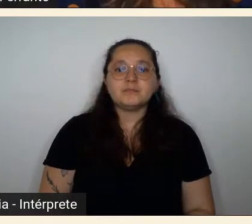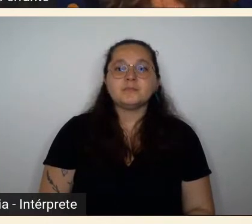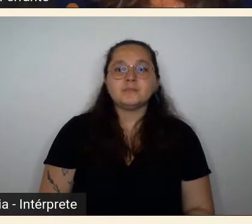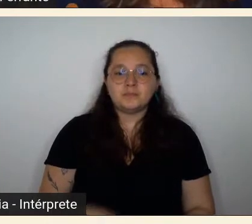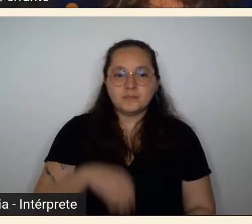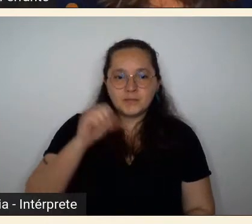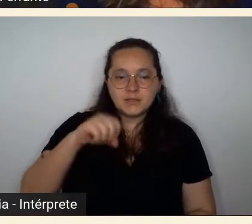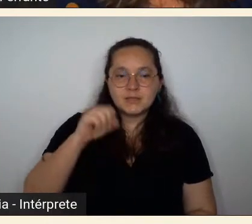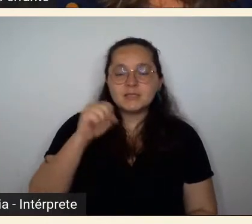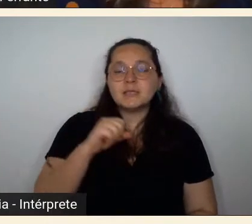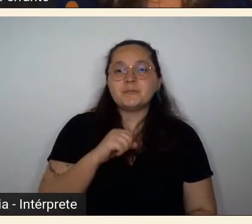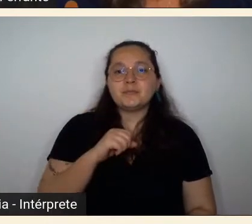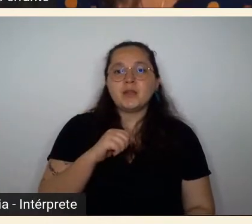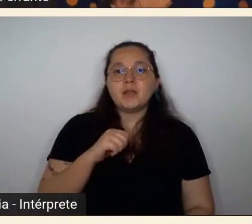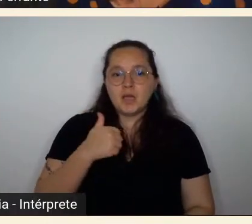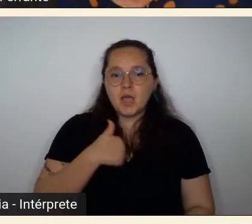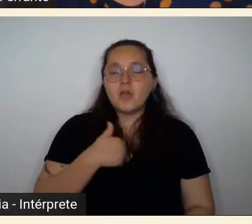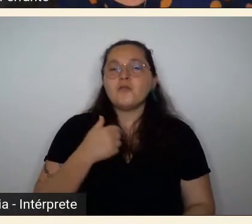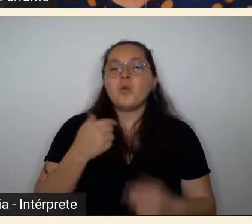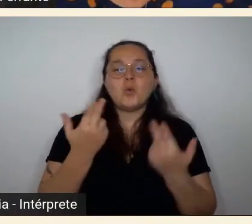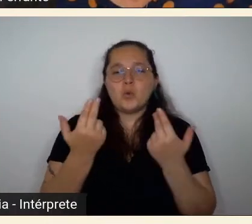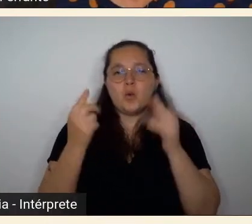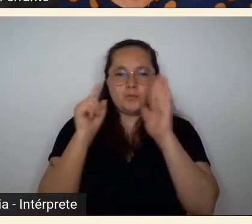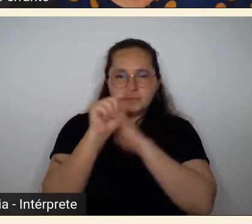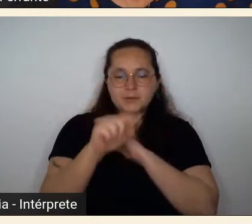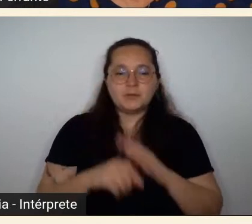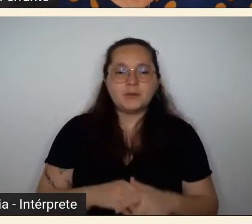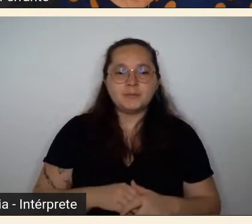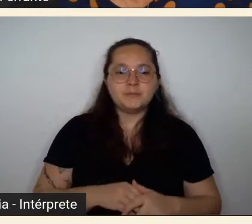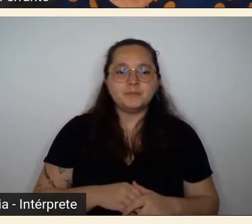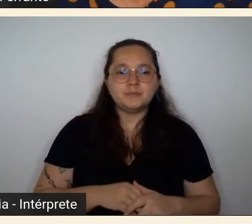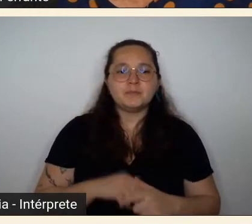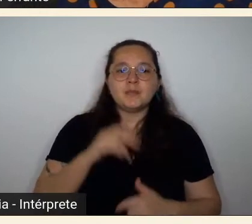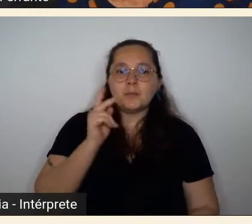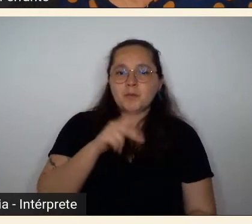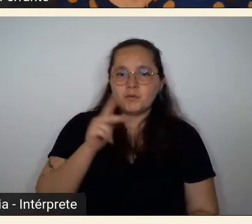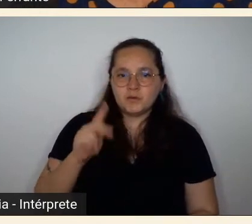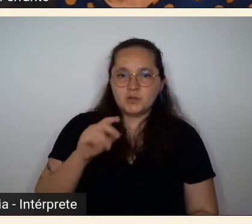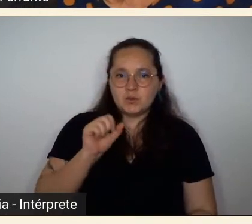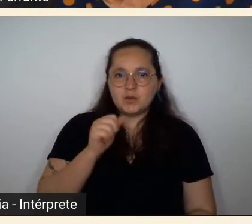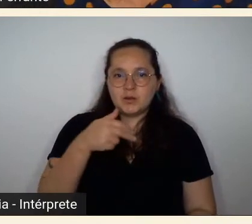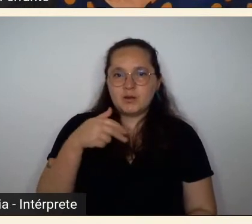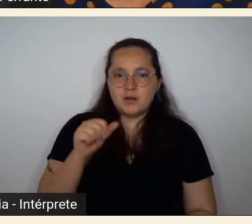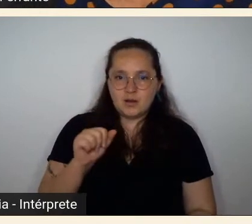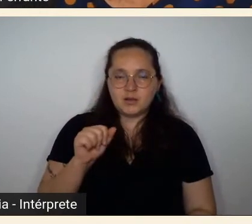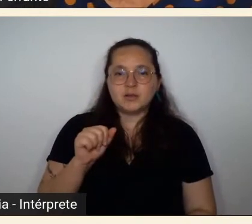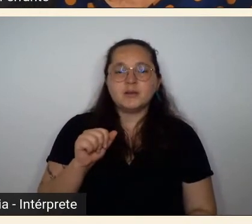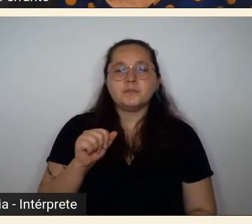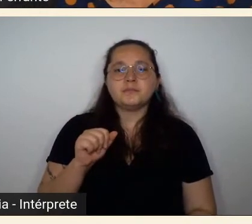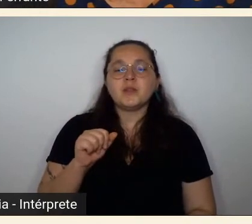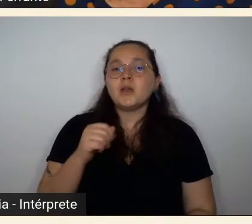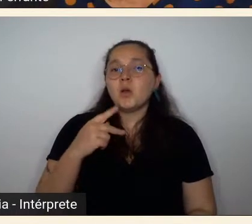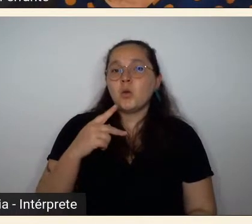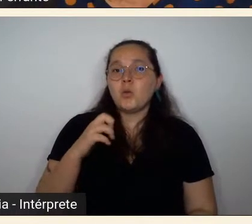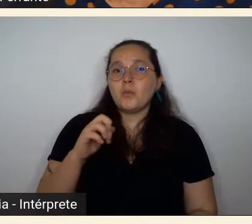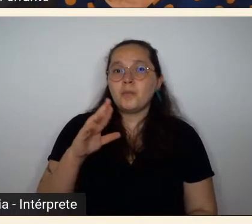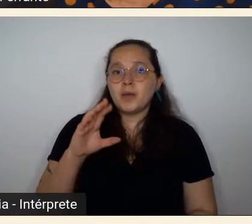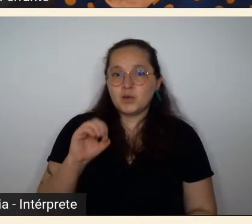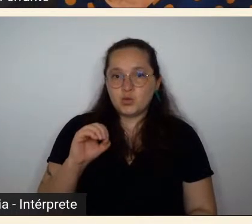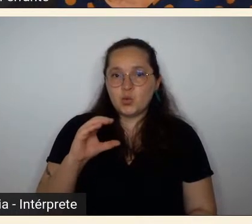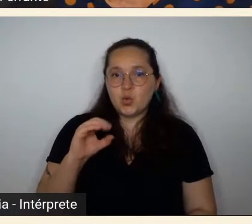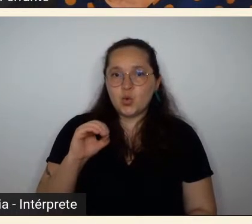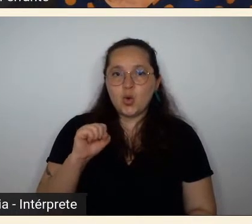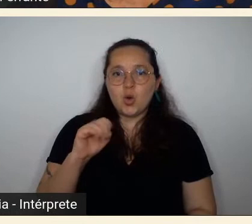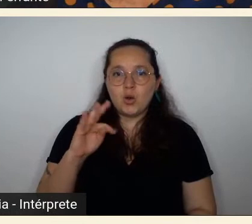seguindo esse mesmo esquema então agora para a professora Ana novamente o Pedro Costa pergunta você